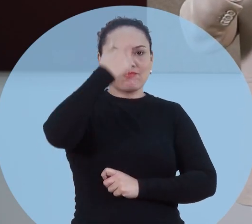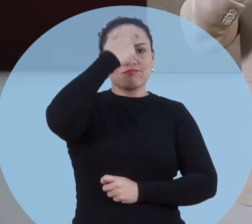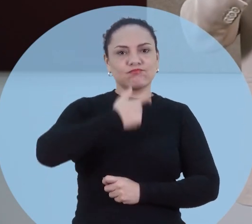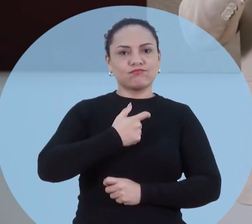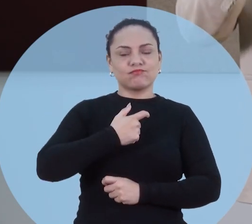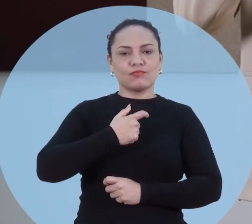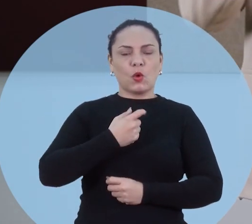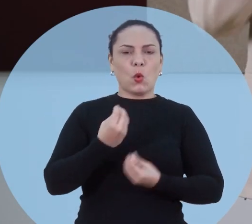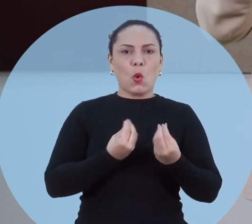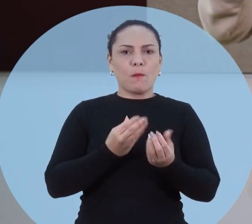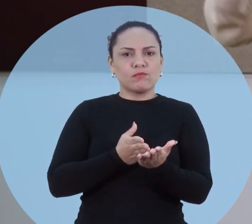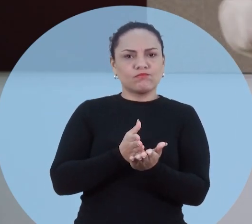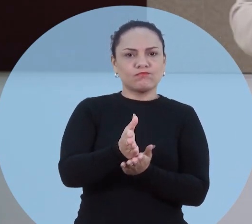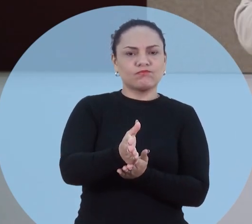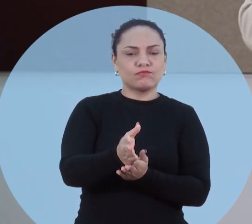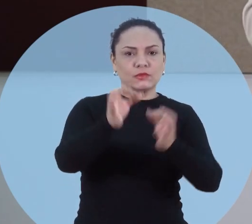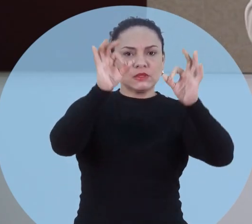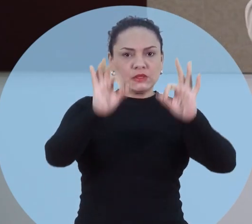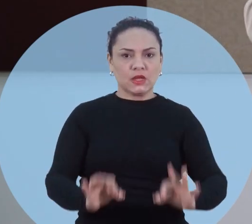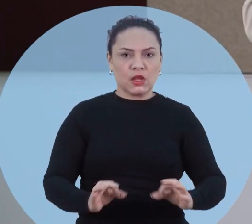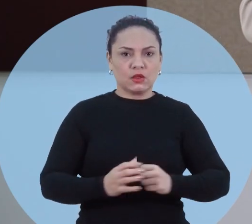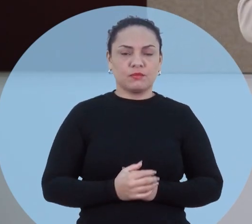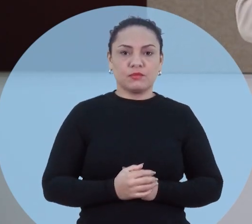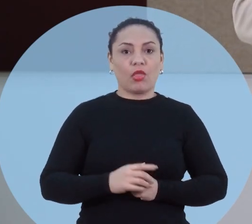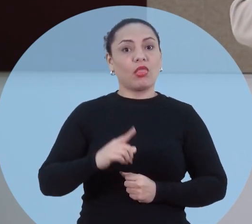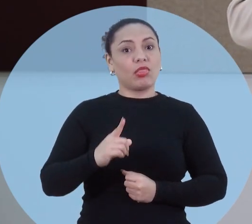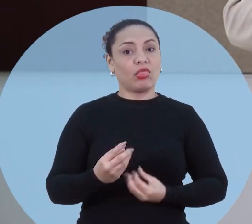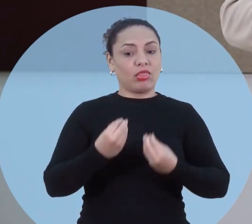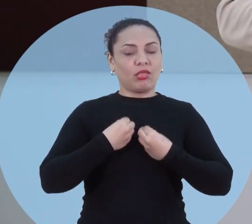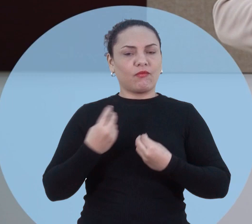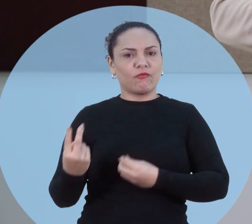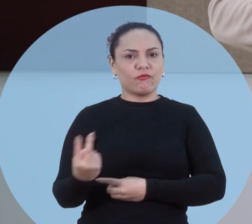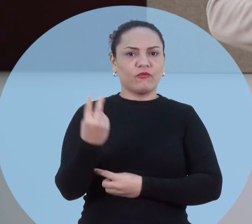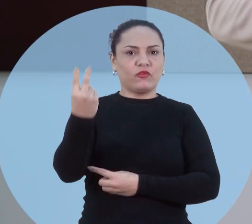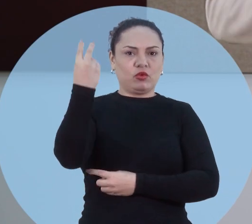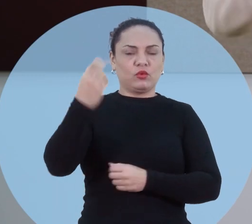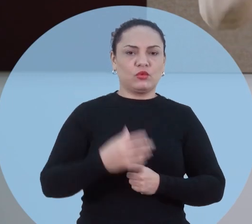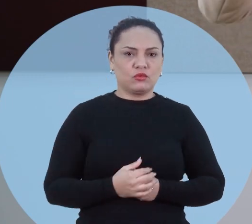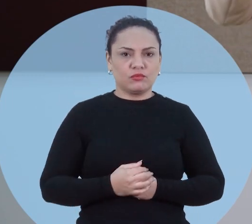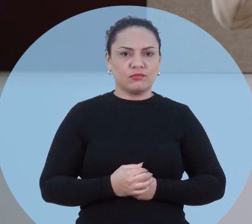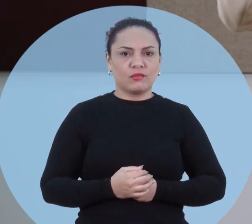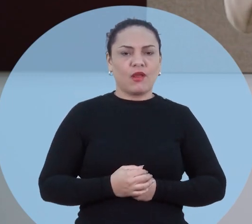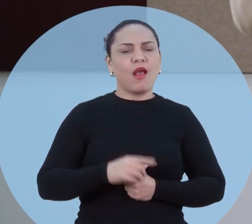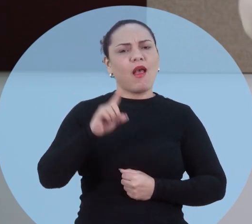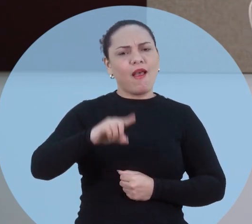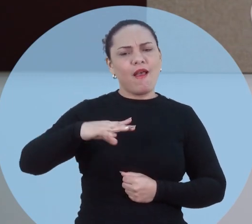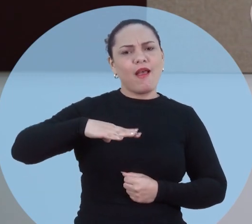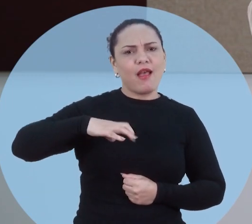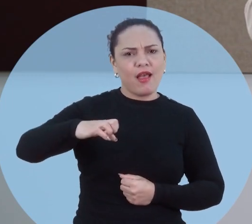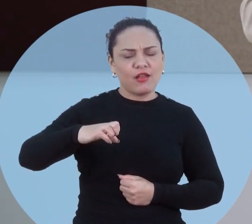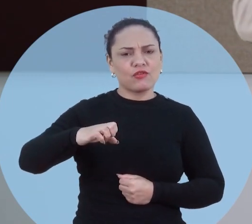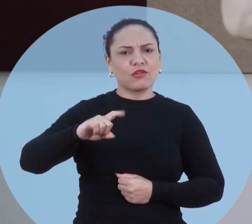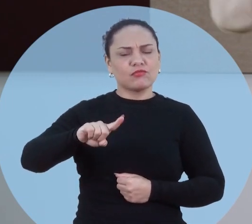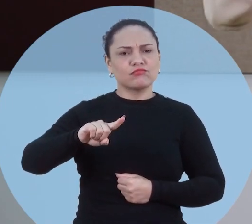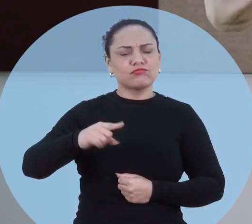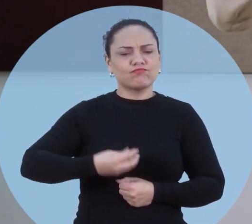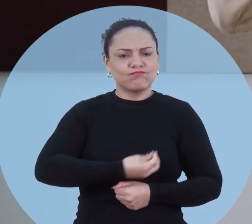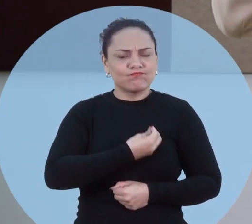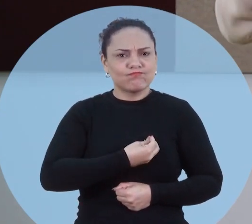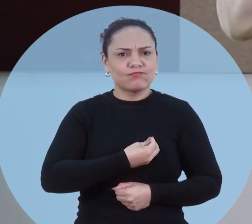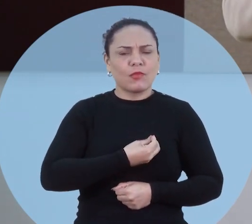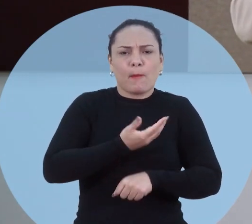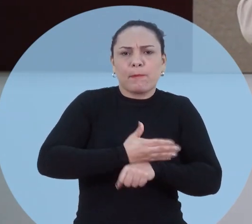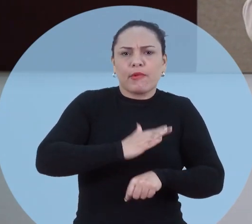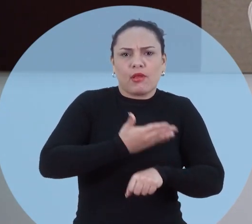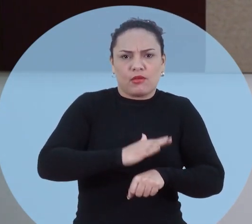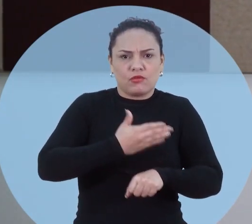caráter, um modo de agir correto. O hábito da virtude. É exatamente essa a noção de ética, de forma mais